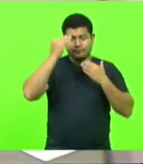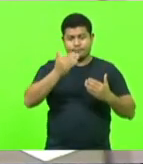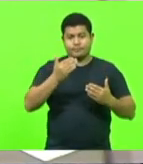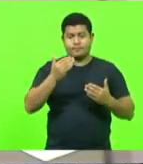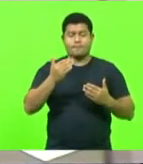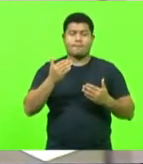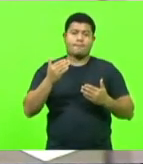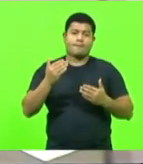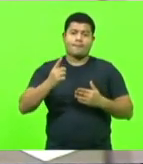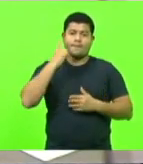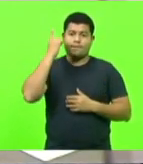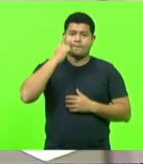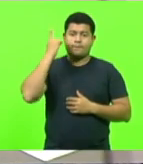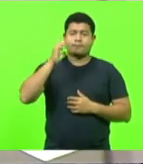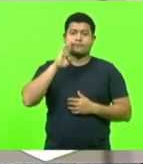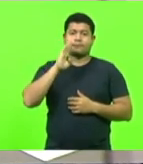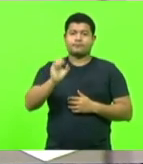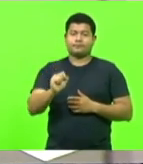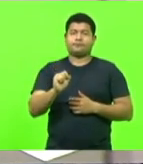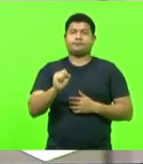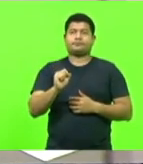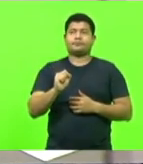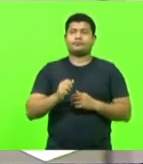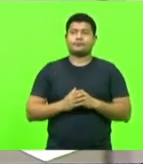Obrigado, deputado Bruno Souza.